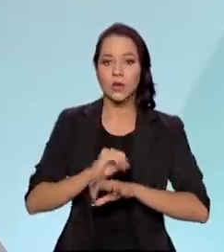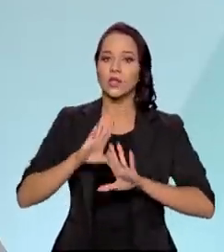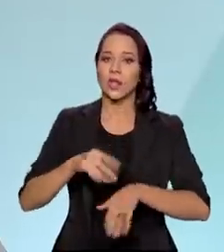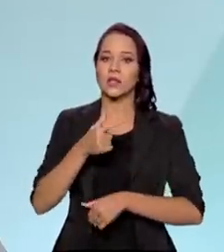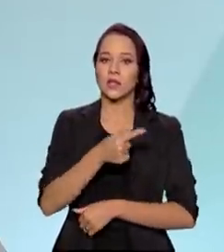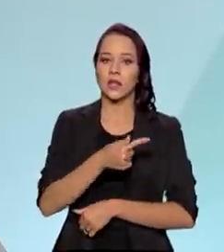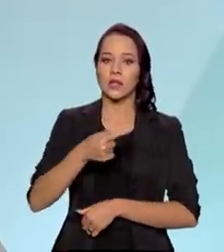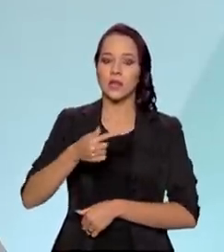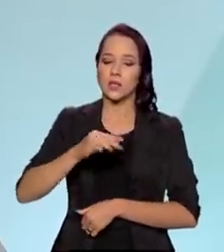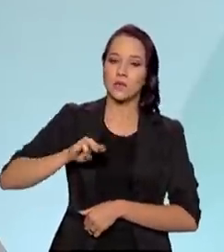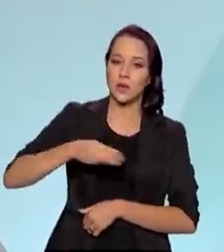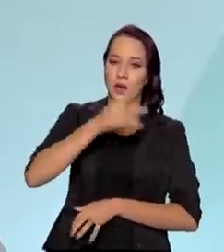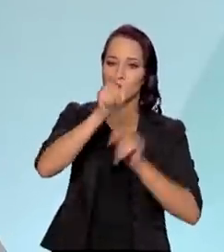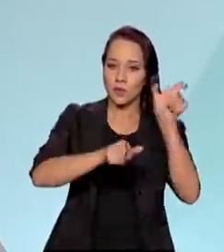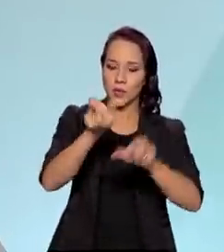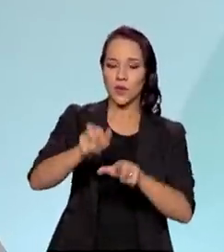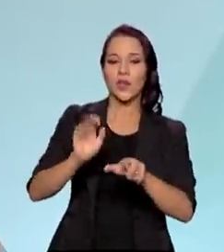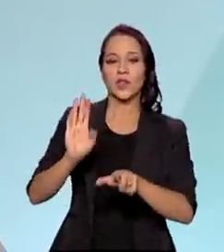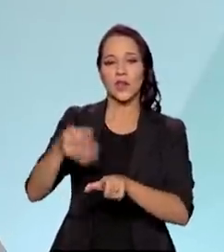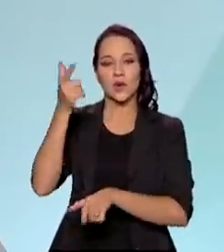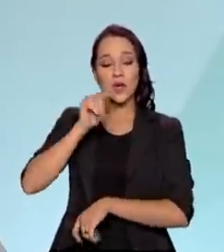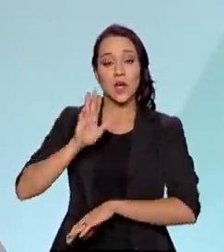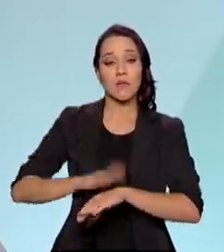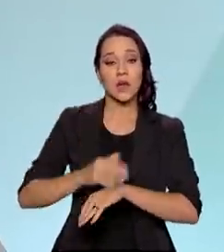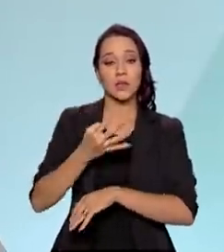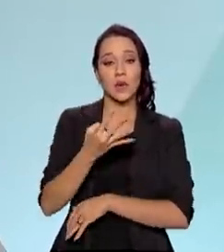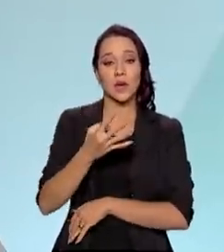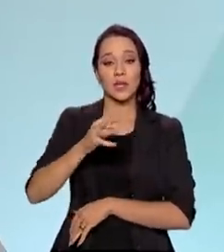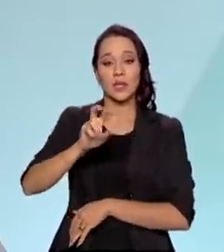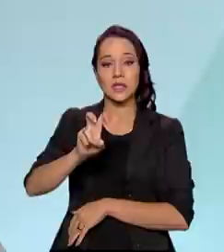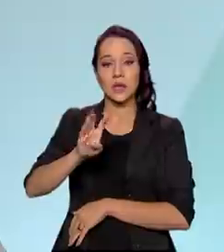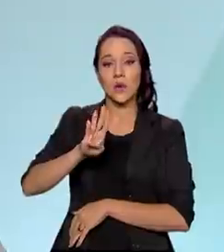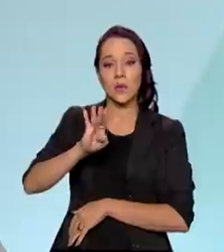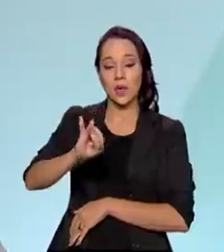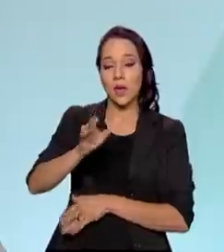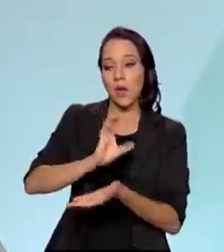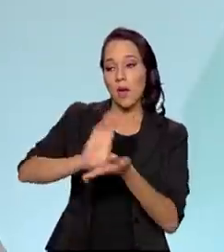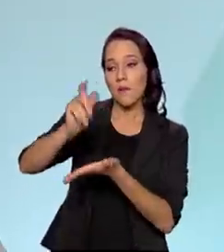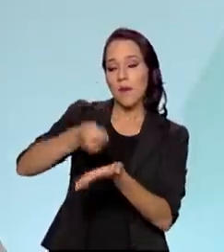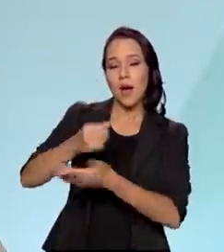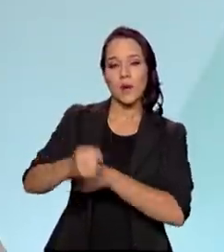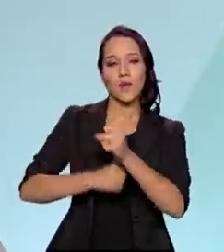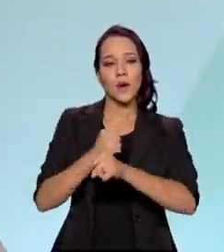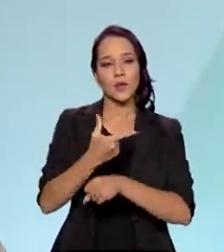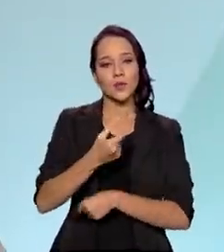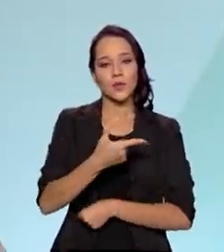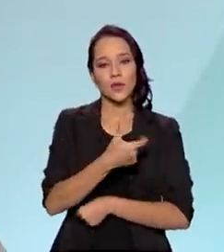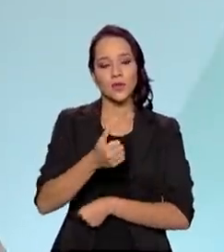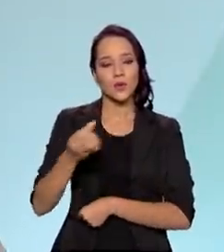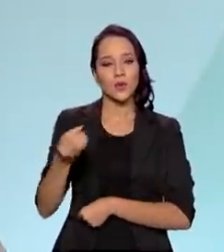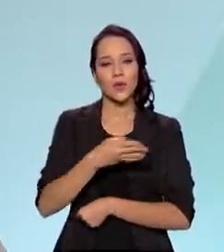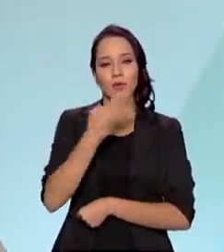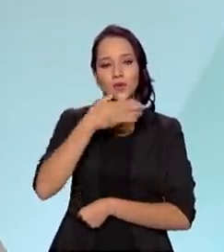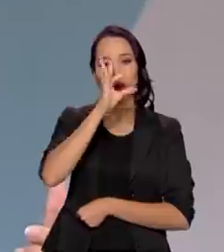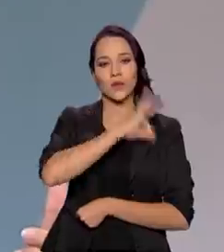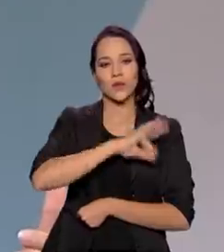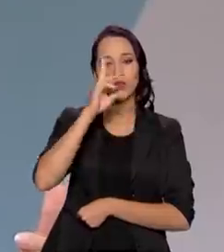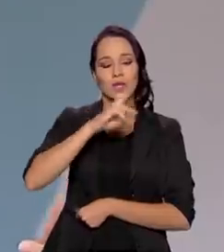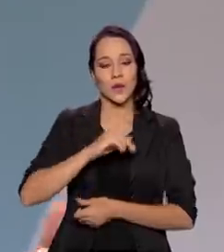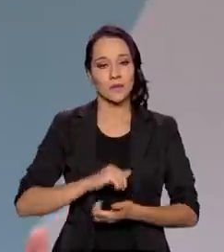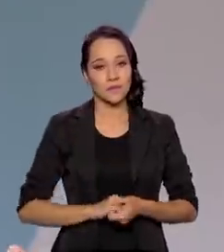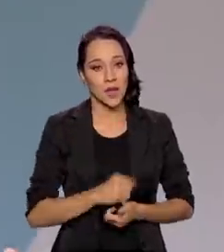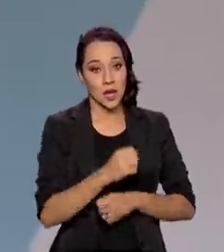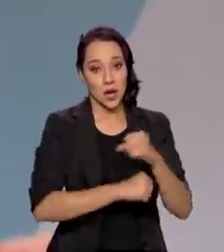foram 77 milhões de pessoas alcançadas e mais de 45 bilhões pagos em 2021, com a nova versão do auxílio emergencial. E em